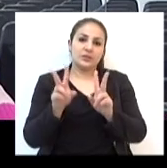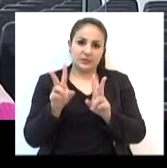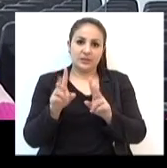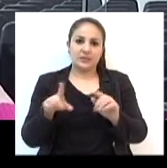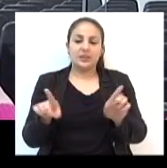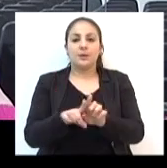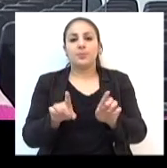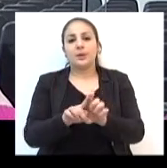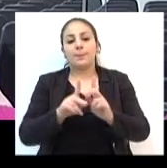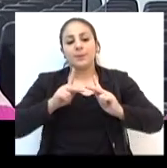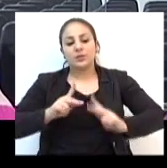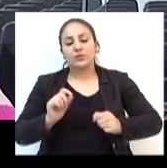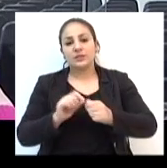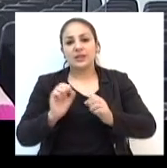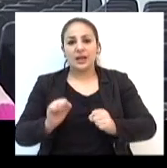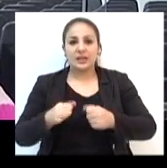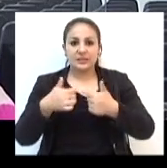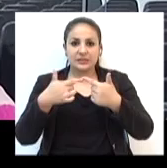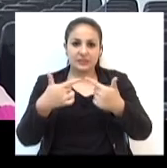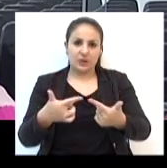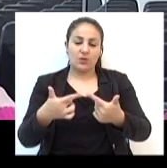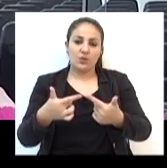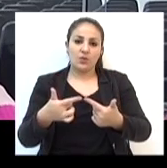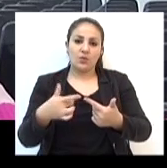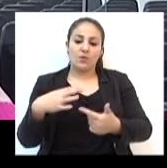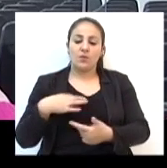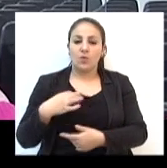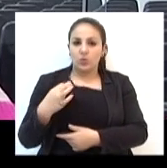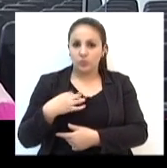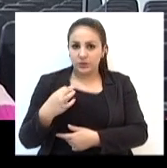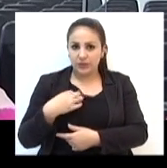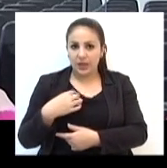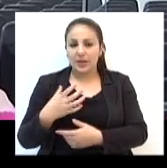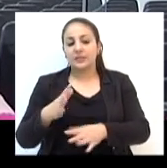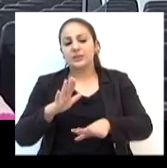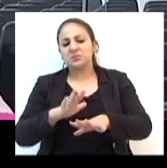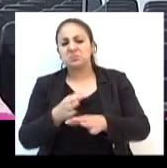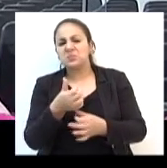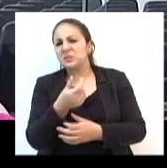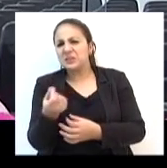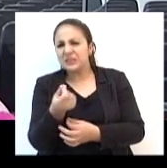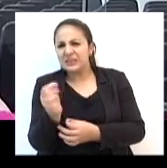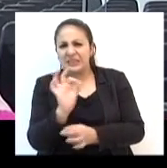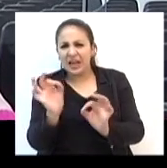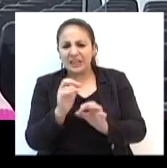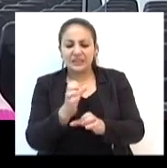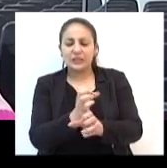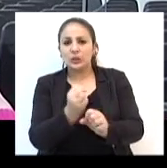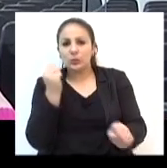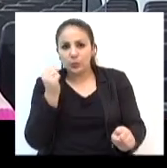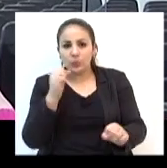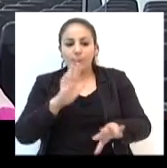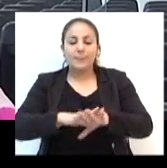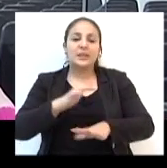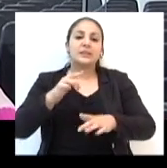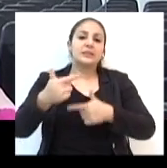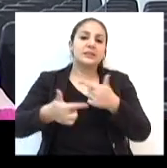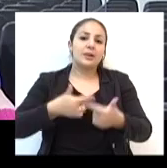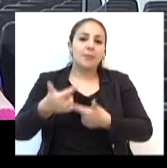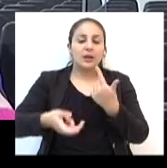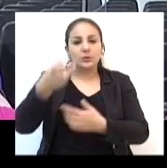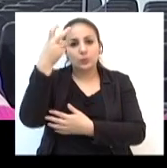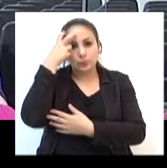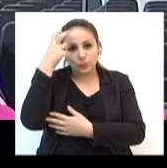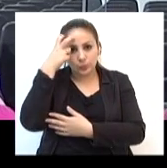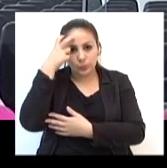querem fazer ações voluntárias sem ter nenhum fim lucrativo, mas que trabalhem com a questão da cultura, da música, da poesia,